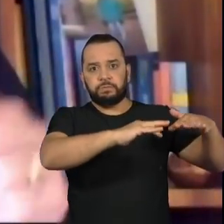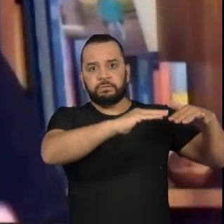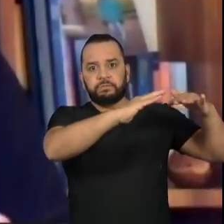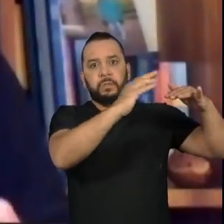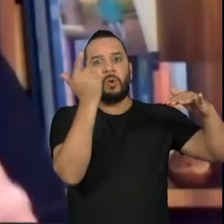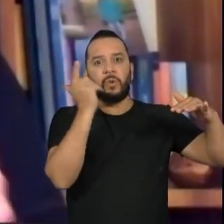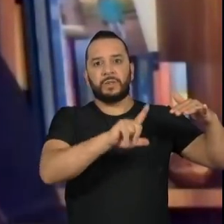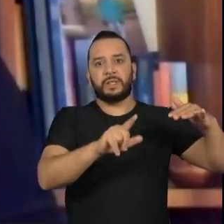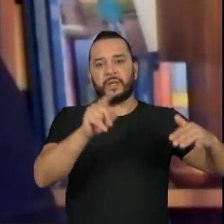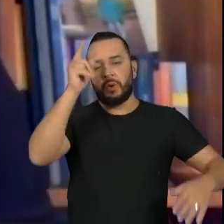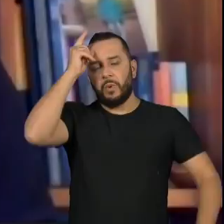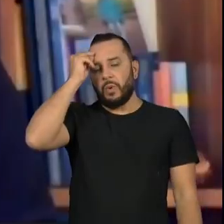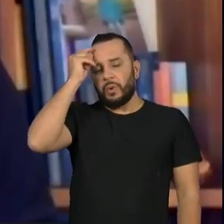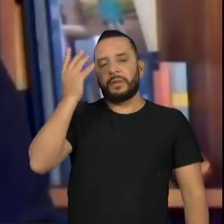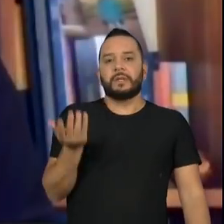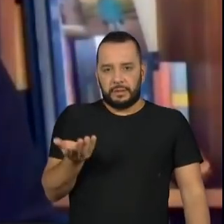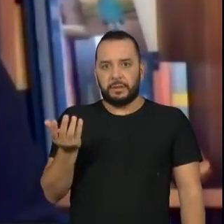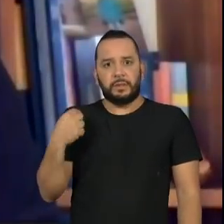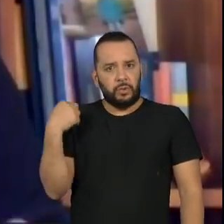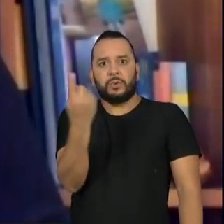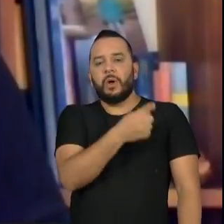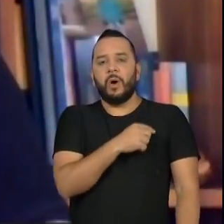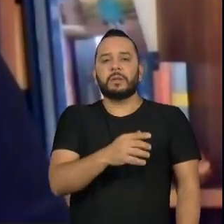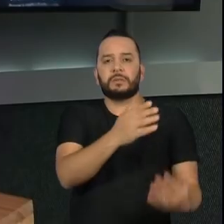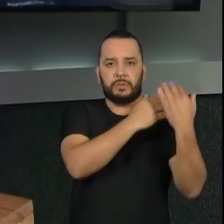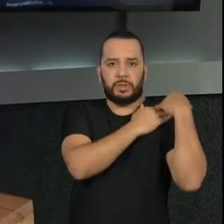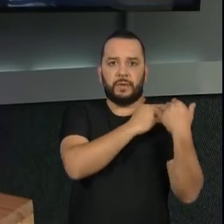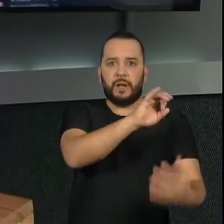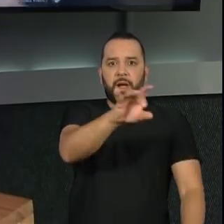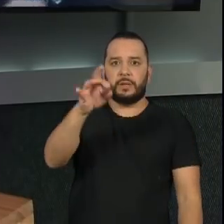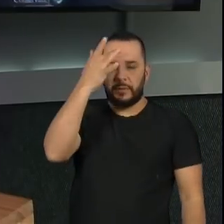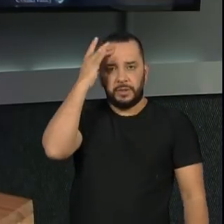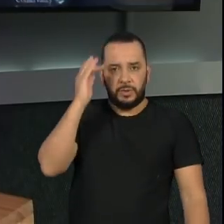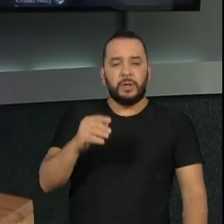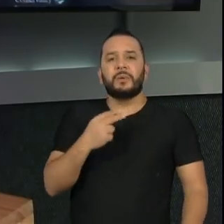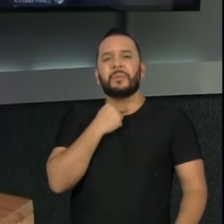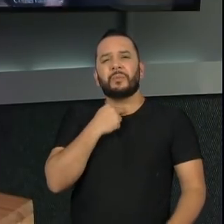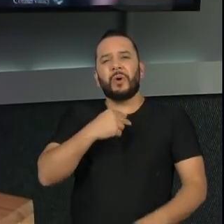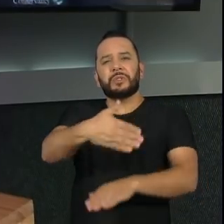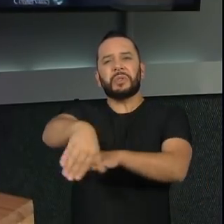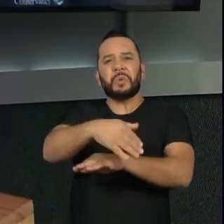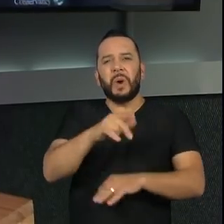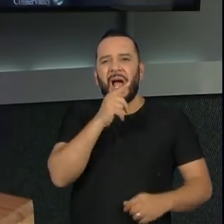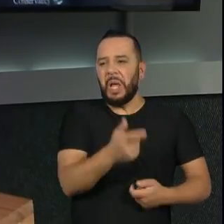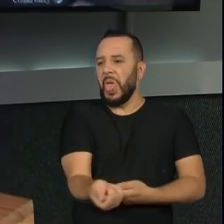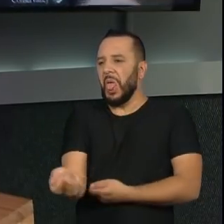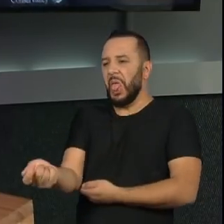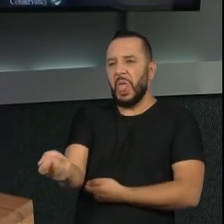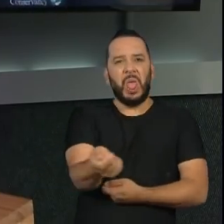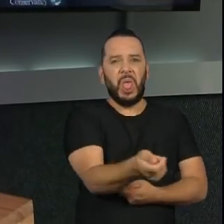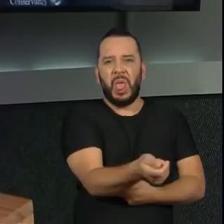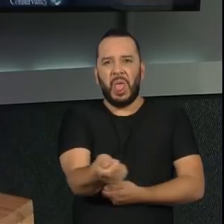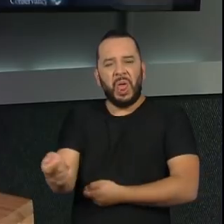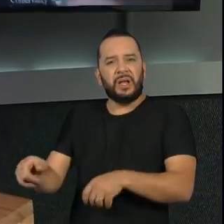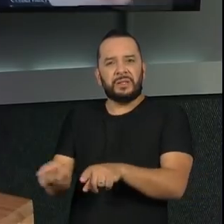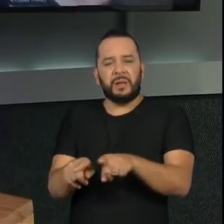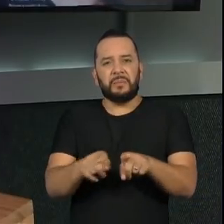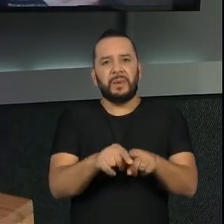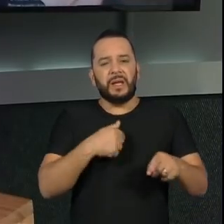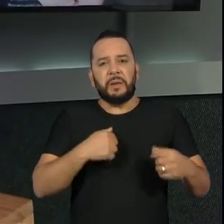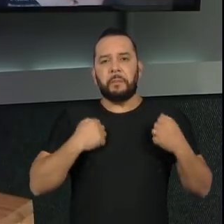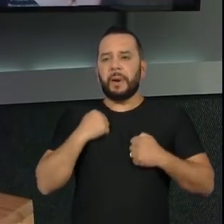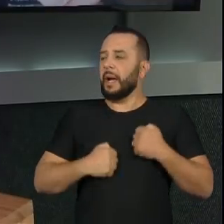utilizando o bem, economizando esse recurso fundamental, não varrendo a calçada com água, não desperdiçando água no tempo do